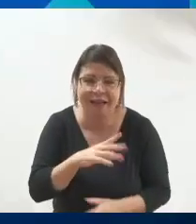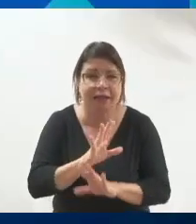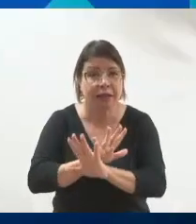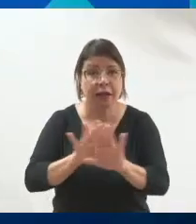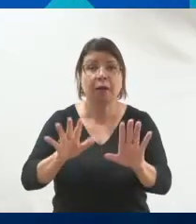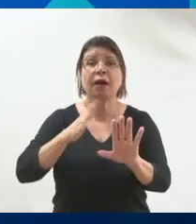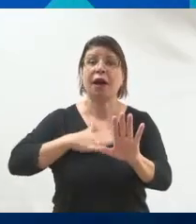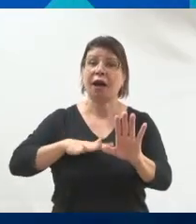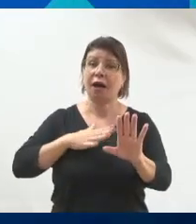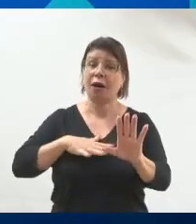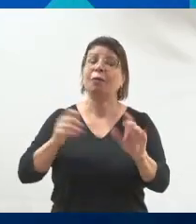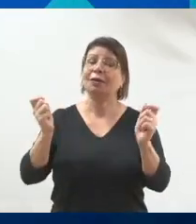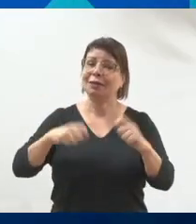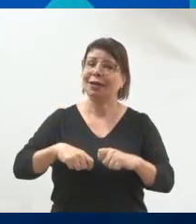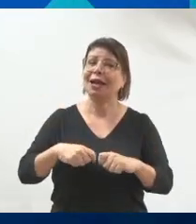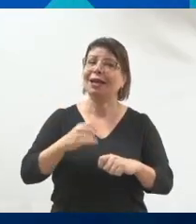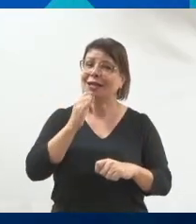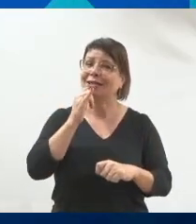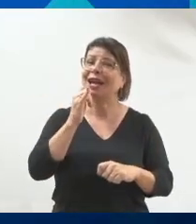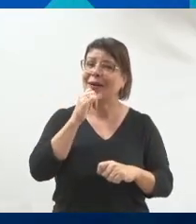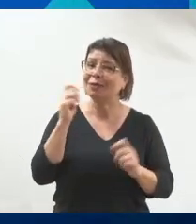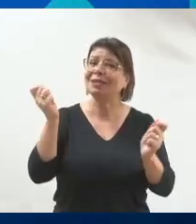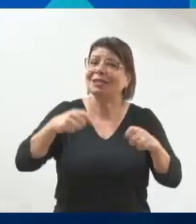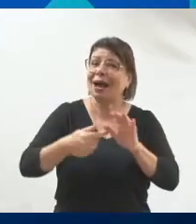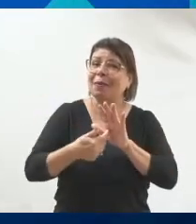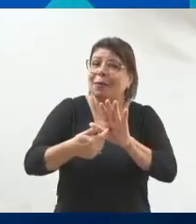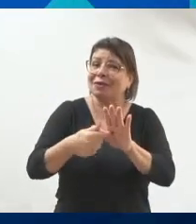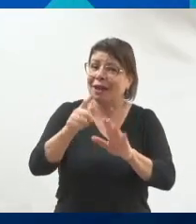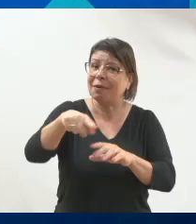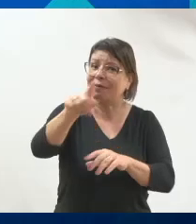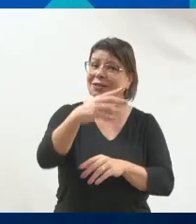de fazer isso e eu vou trazer exemplos práticos para vocês.